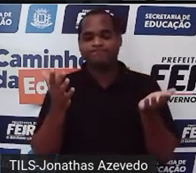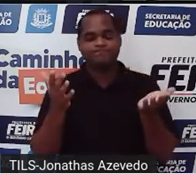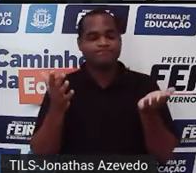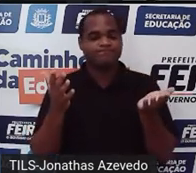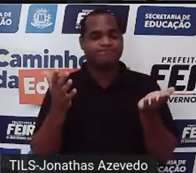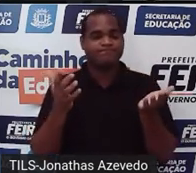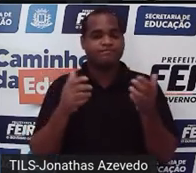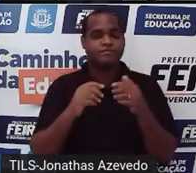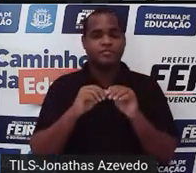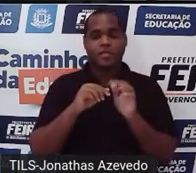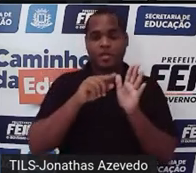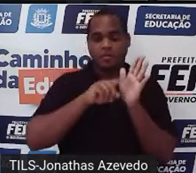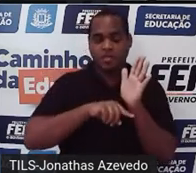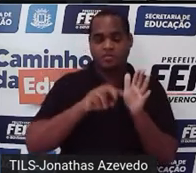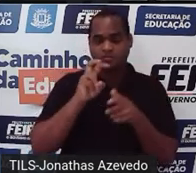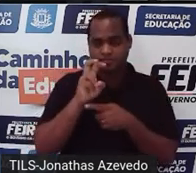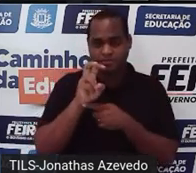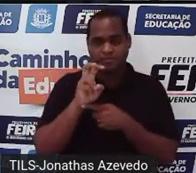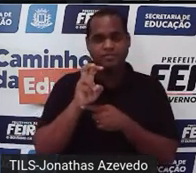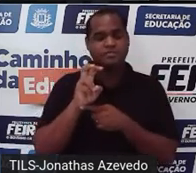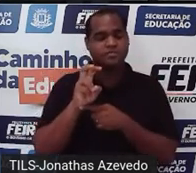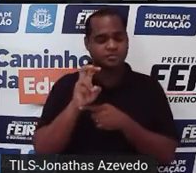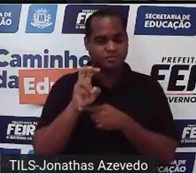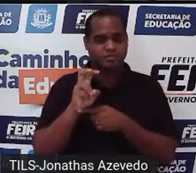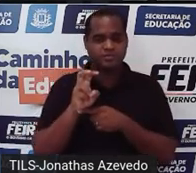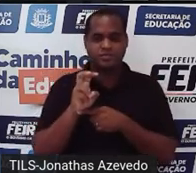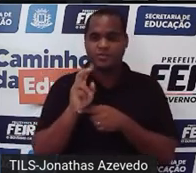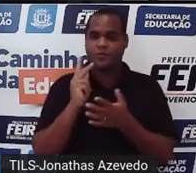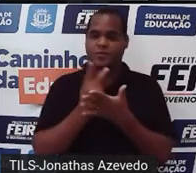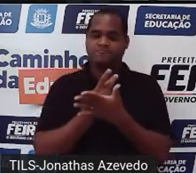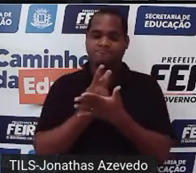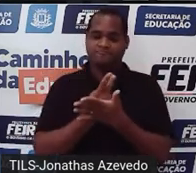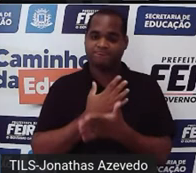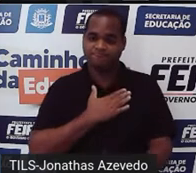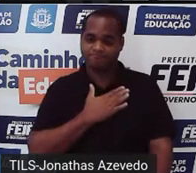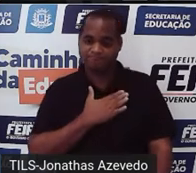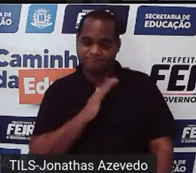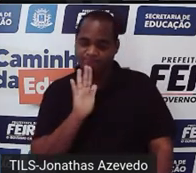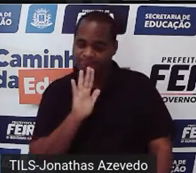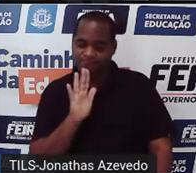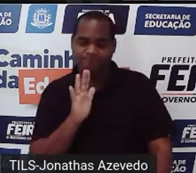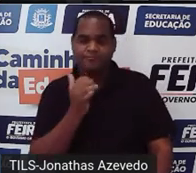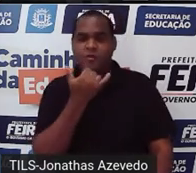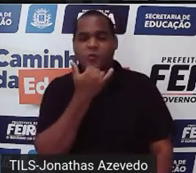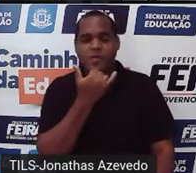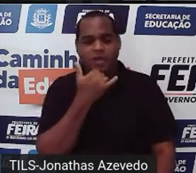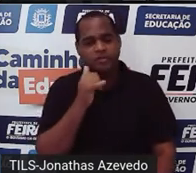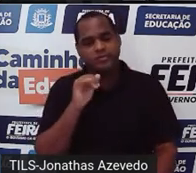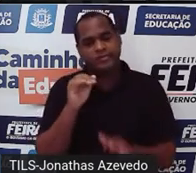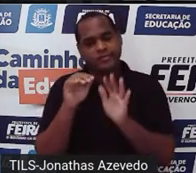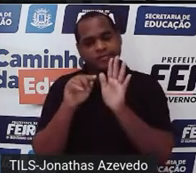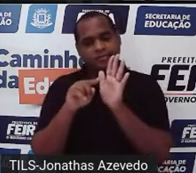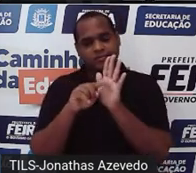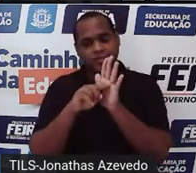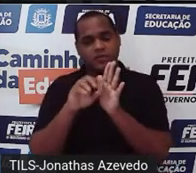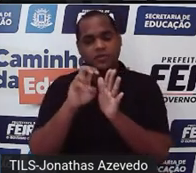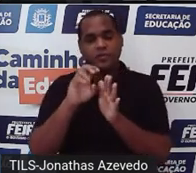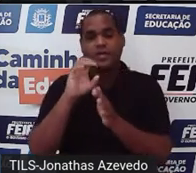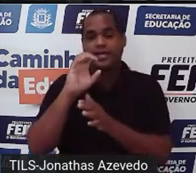é... menos 5 tá? foi um errinho meu ali mesmo tá? ficaria 0 menos 5